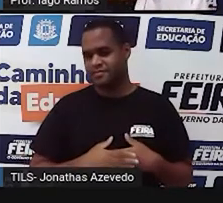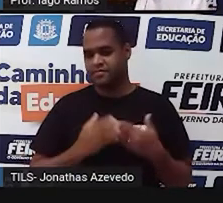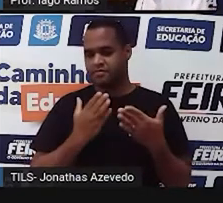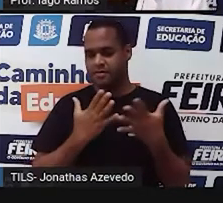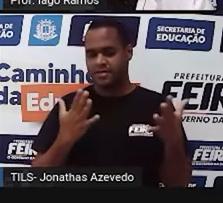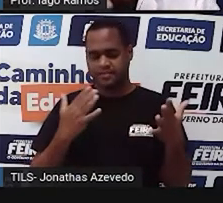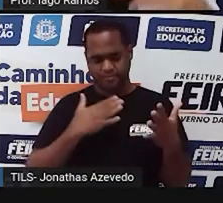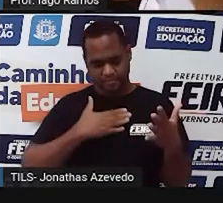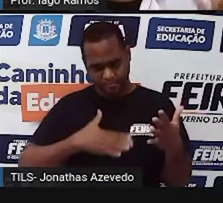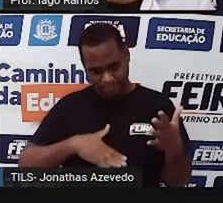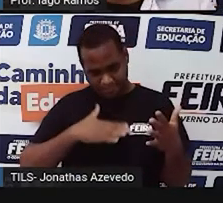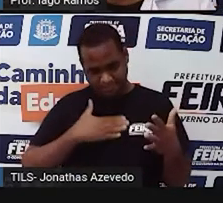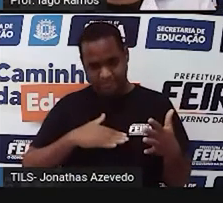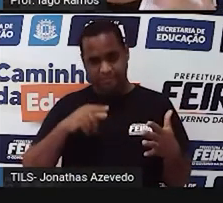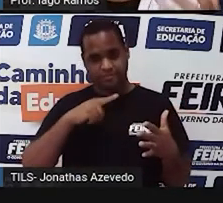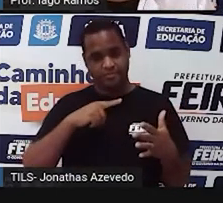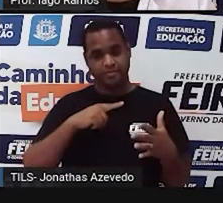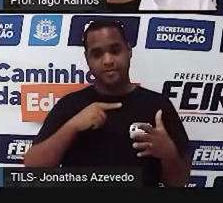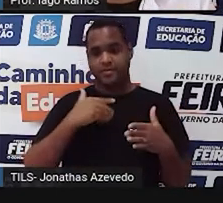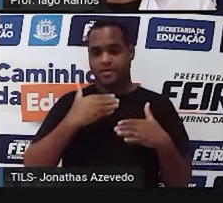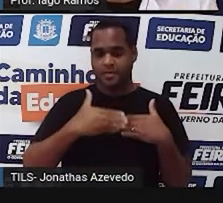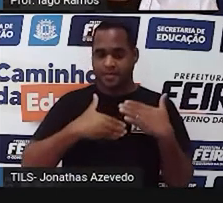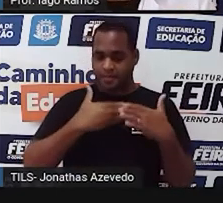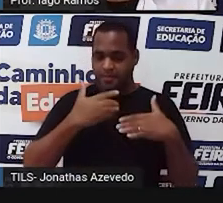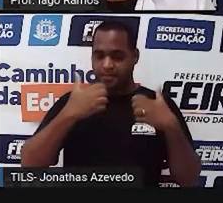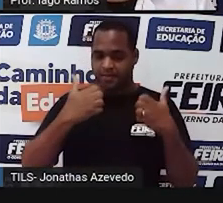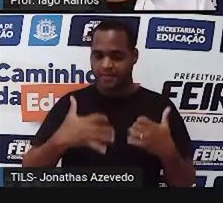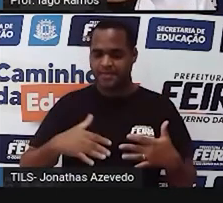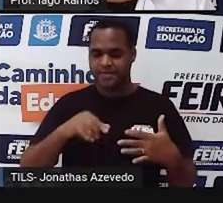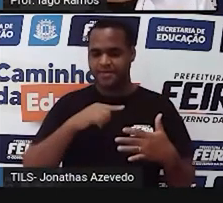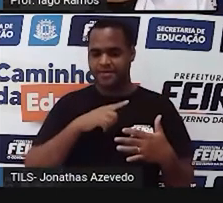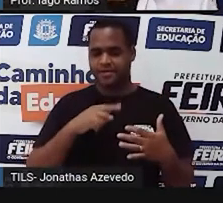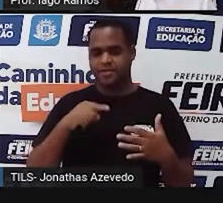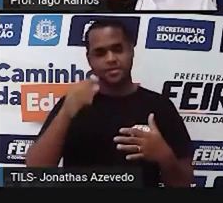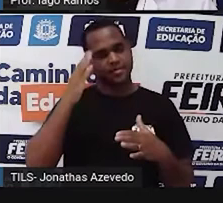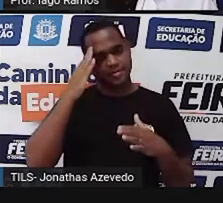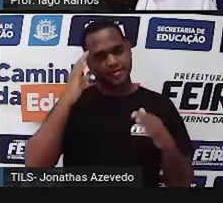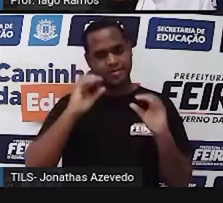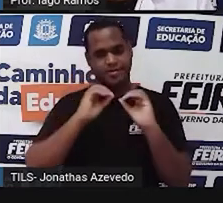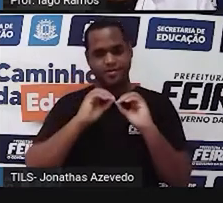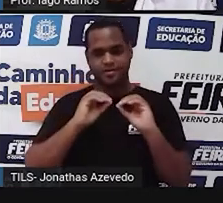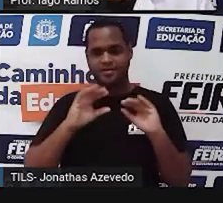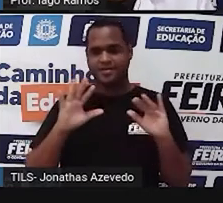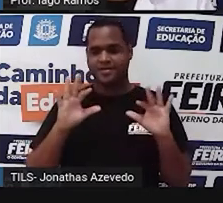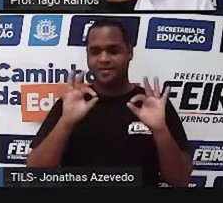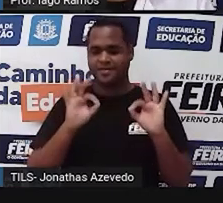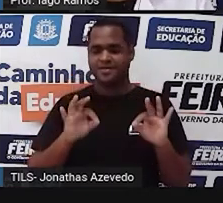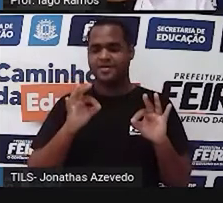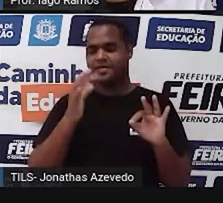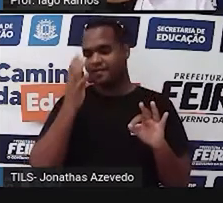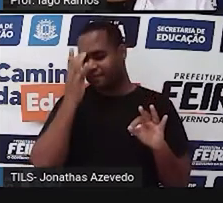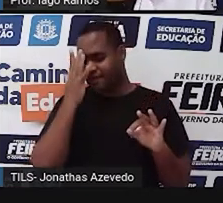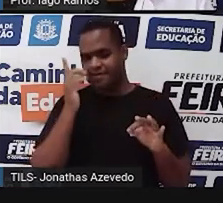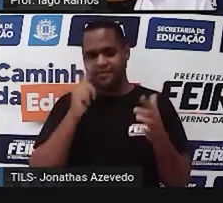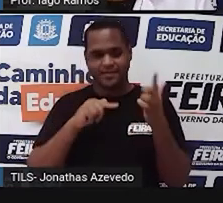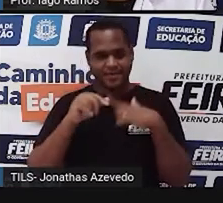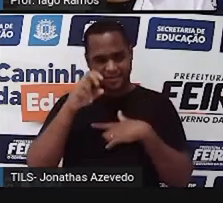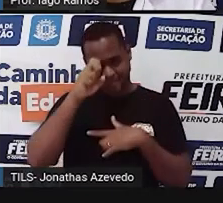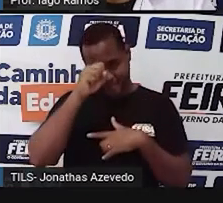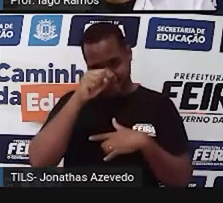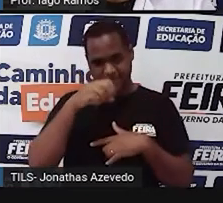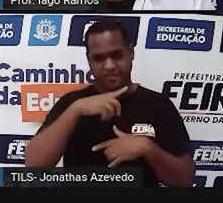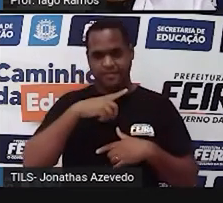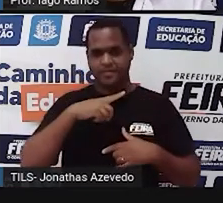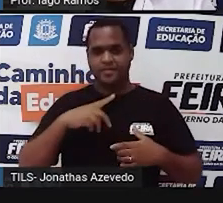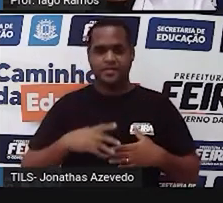assim, vamos devagar? Uma coisa por vez a gente vai entendendo e assim fica bem mais fácil de aprender, certo?